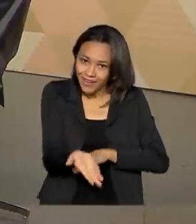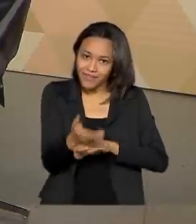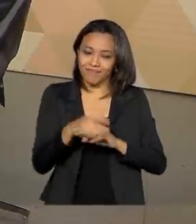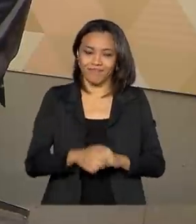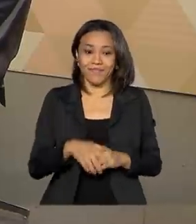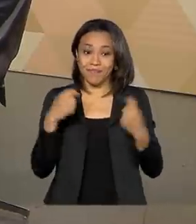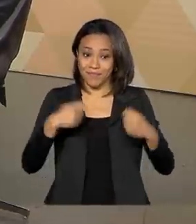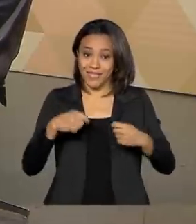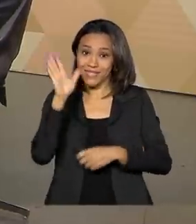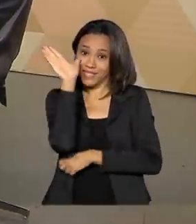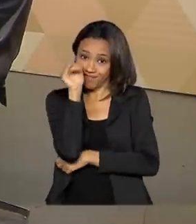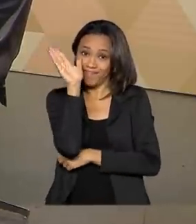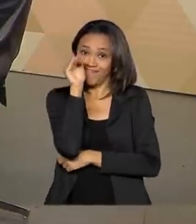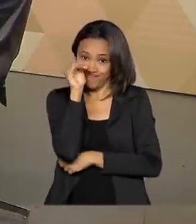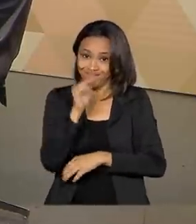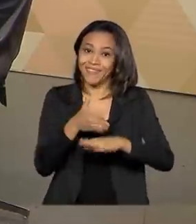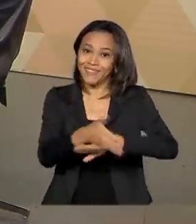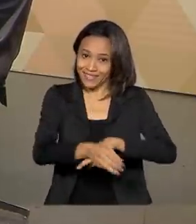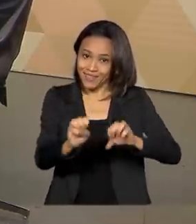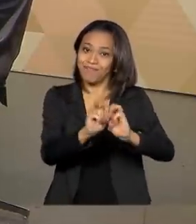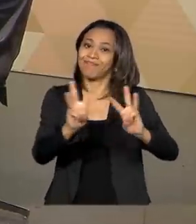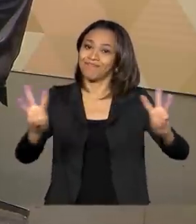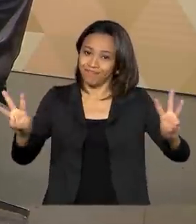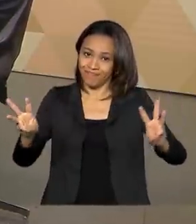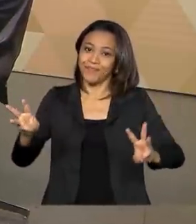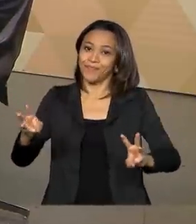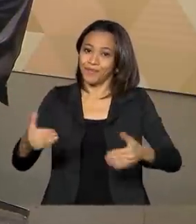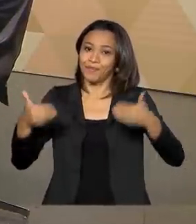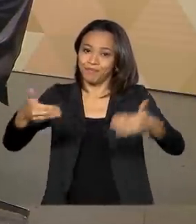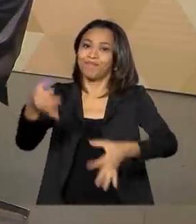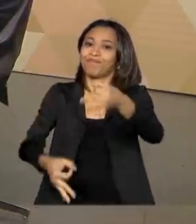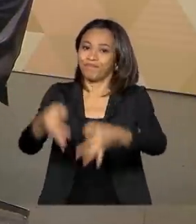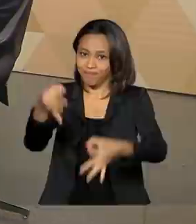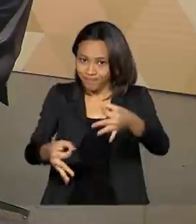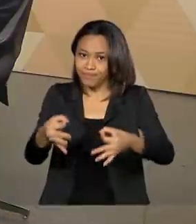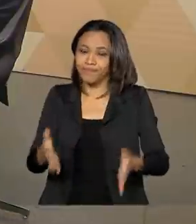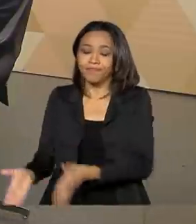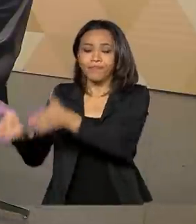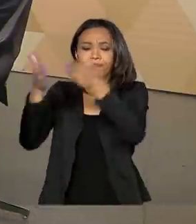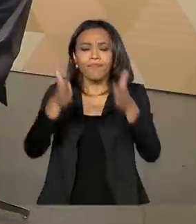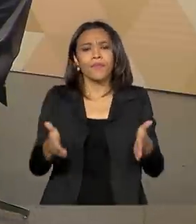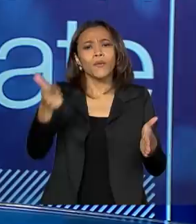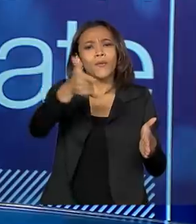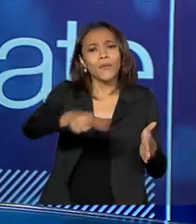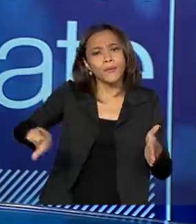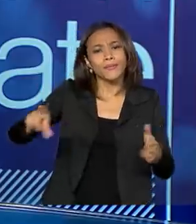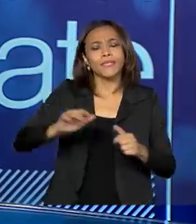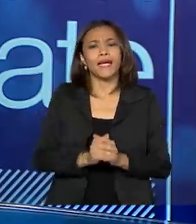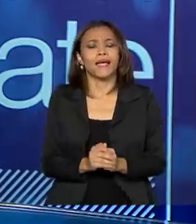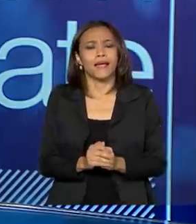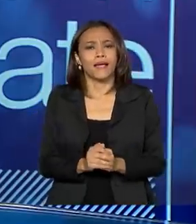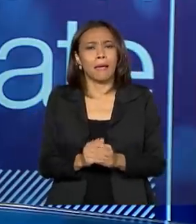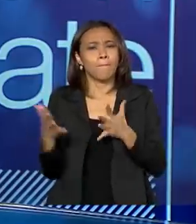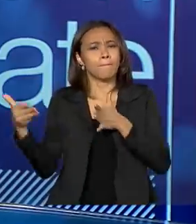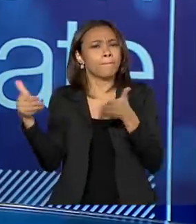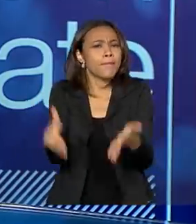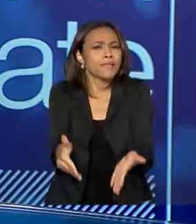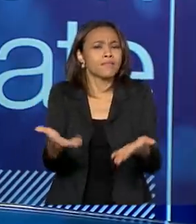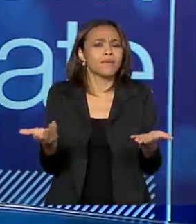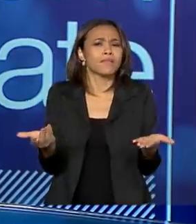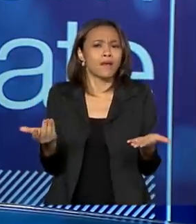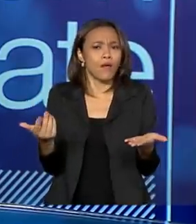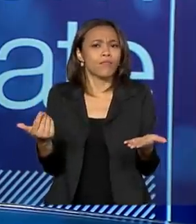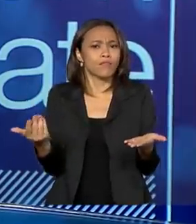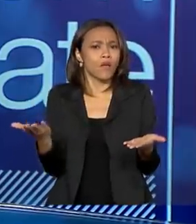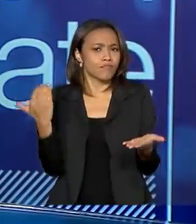constantemente ali navegando no site. Exatamente. Com relação à vantajosidade da participação do leilão, nós tivemos